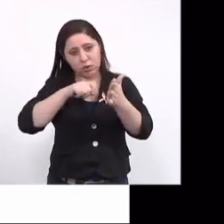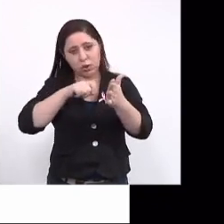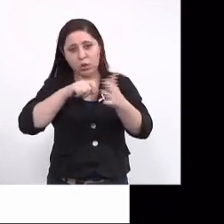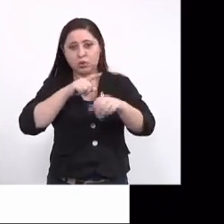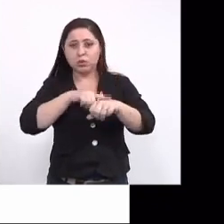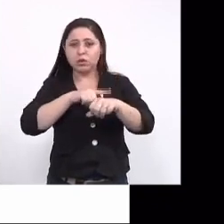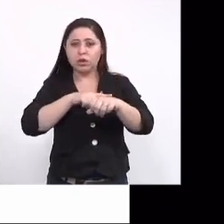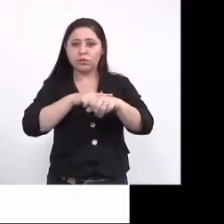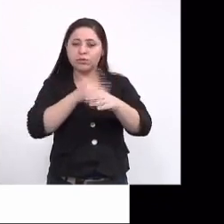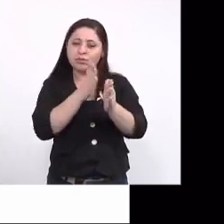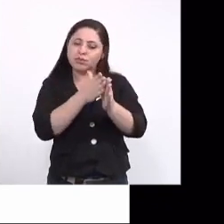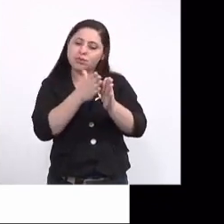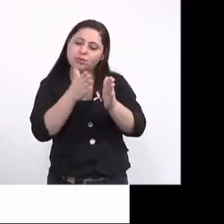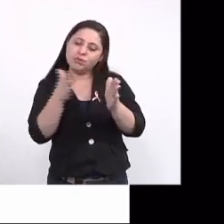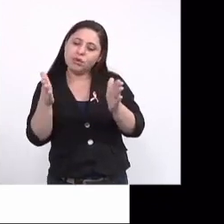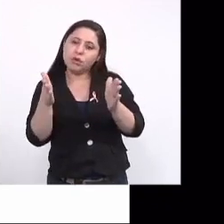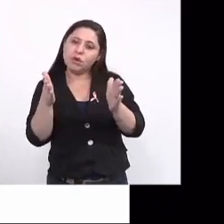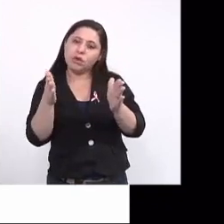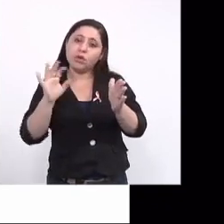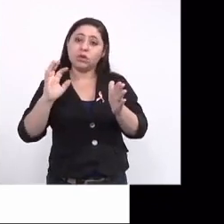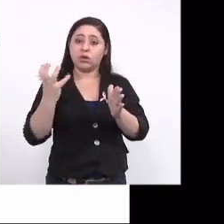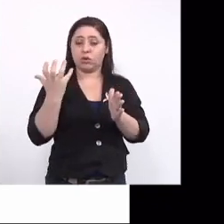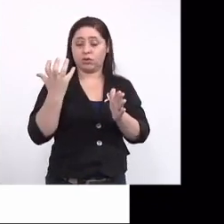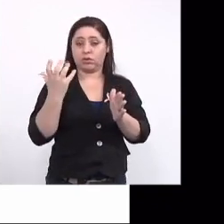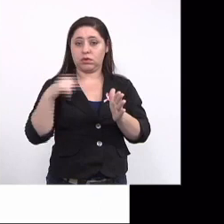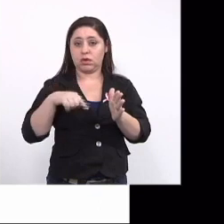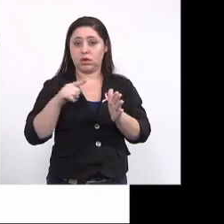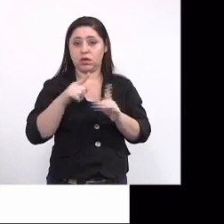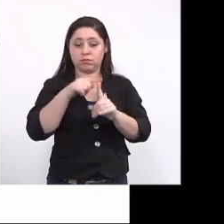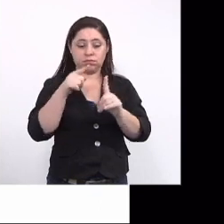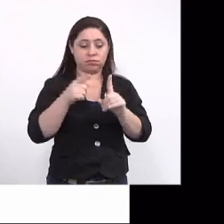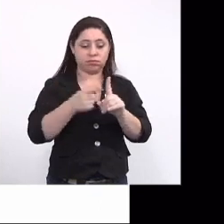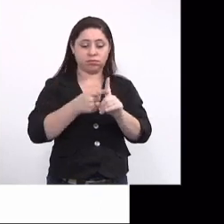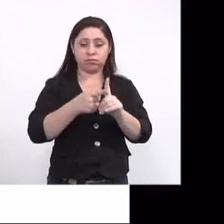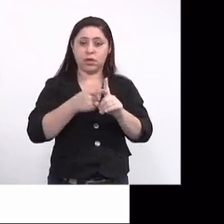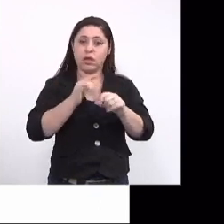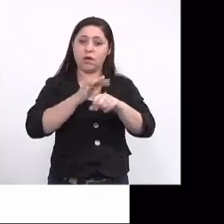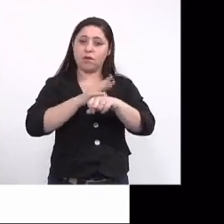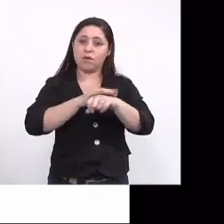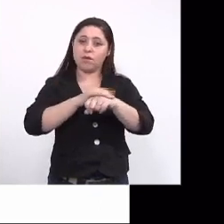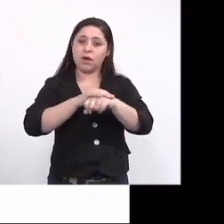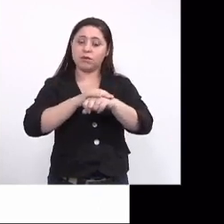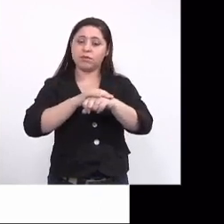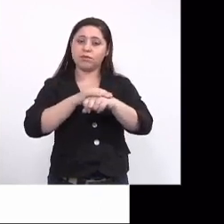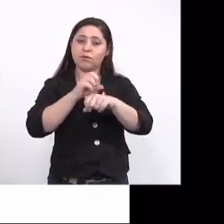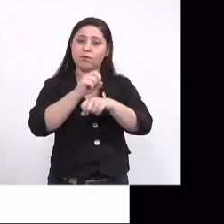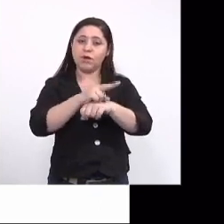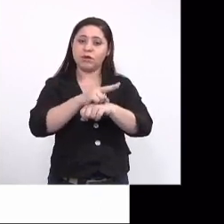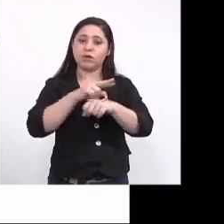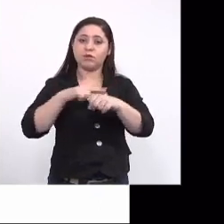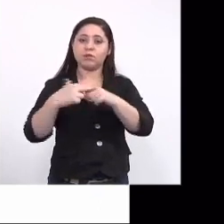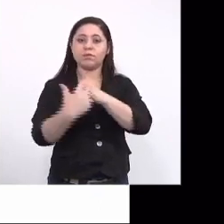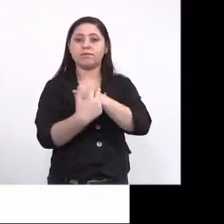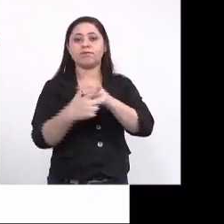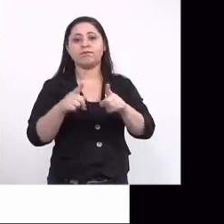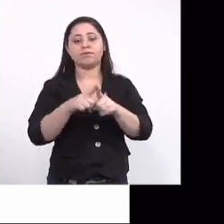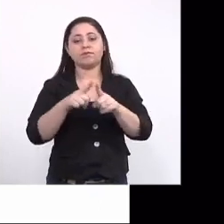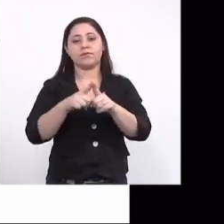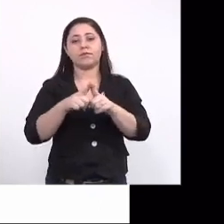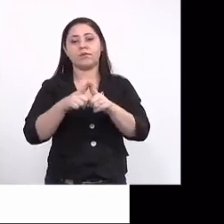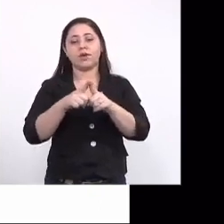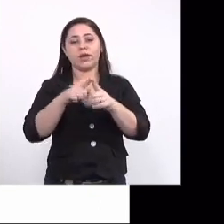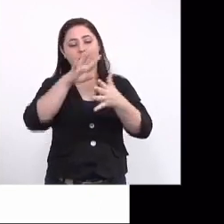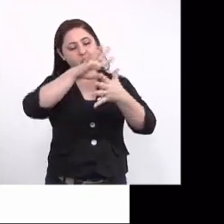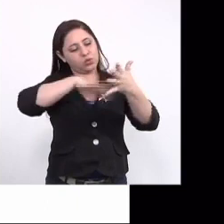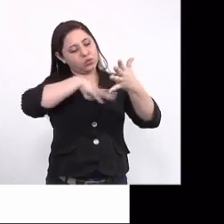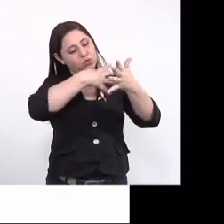e no espaço desses casos de crianças e gestantes infectados pelo Zika. E aí, dentro daquela base, a